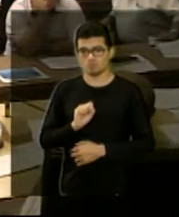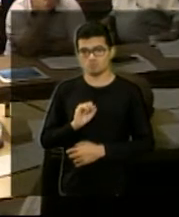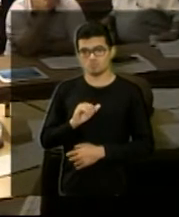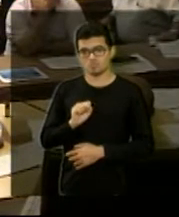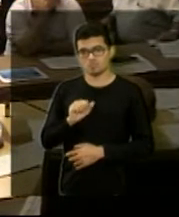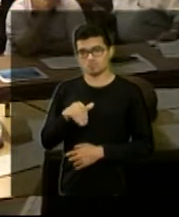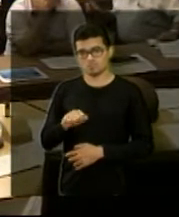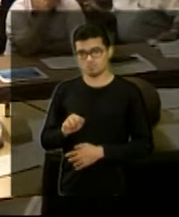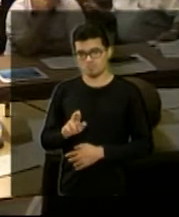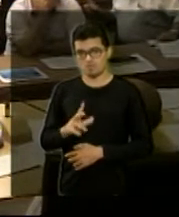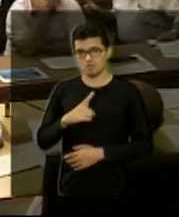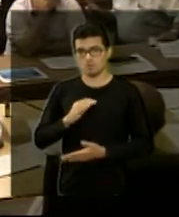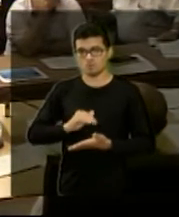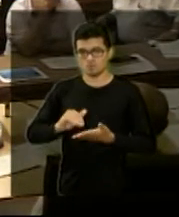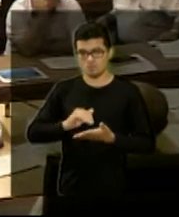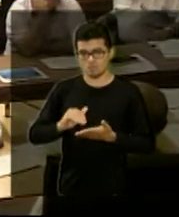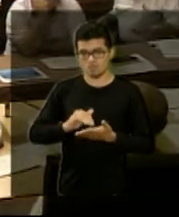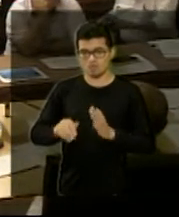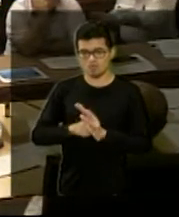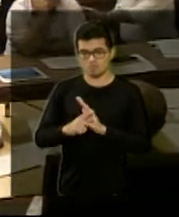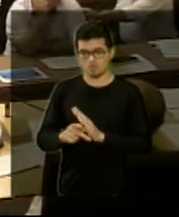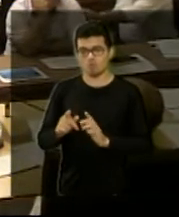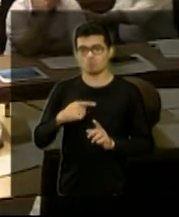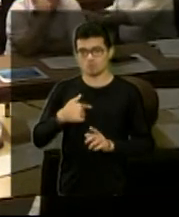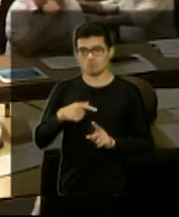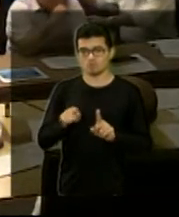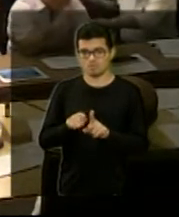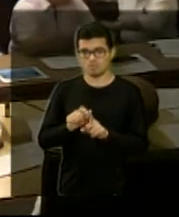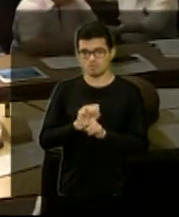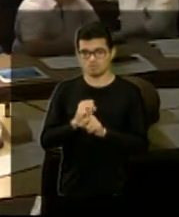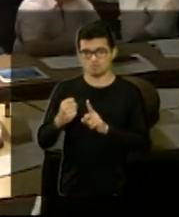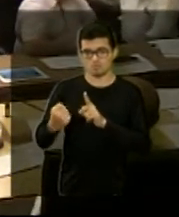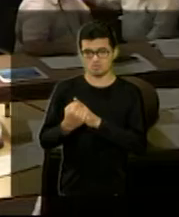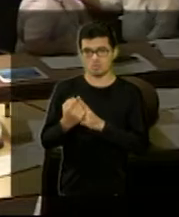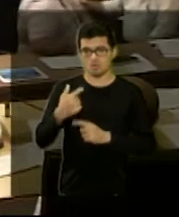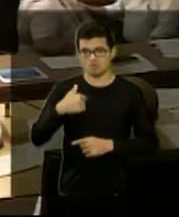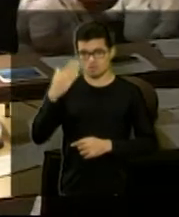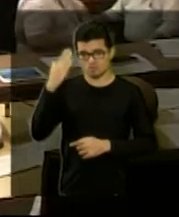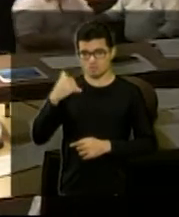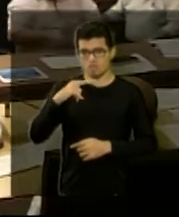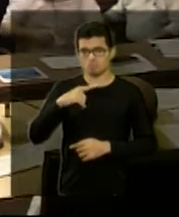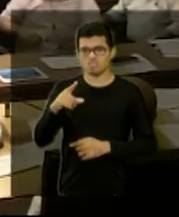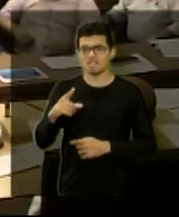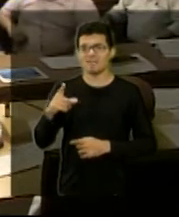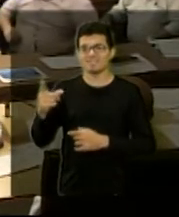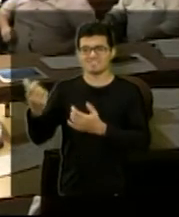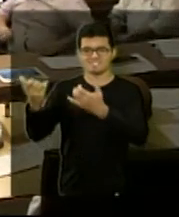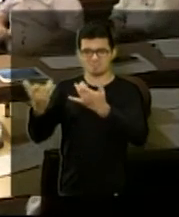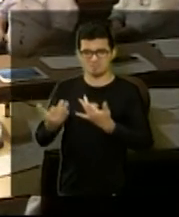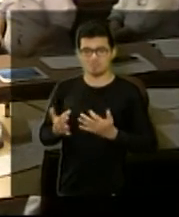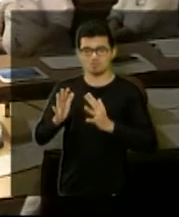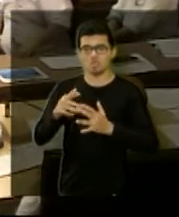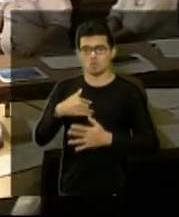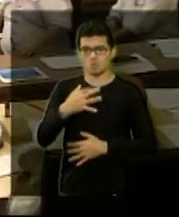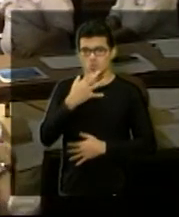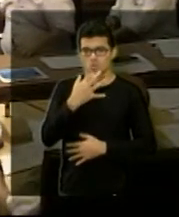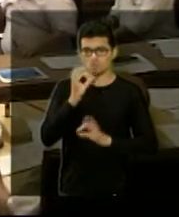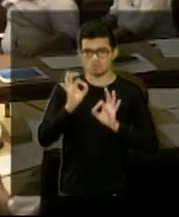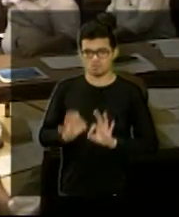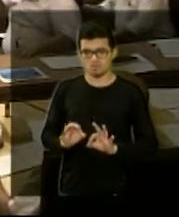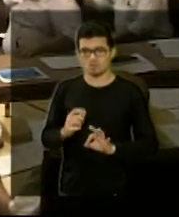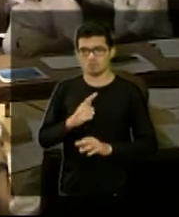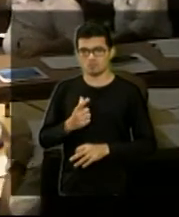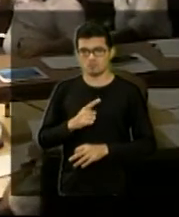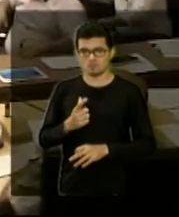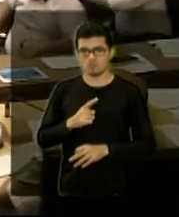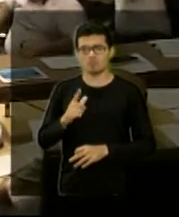de Assistência Social, sou assistente social, conheço as demandas que ela está apontando, de fato, há mesmo